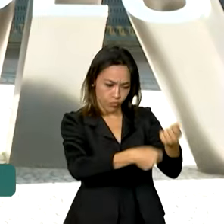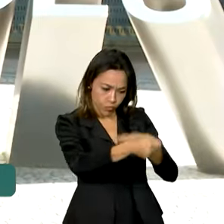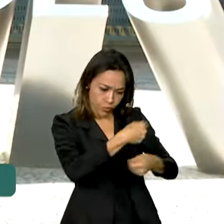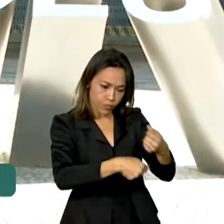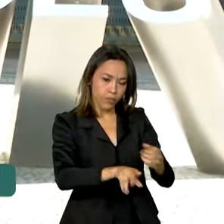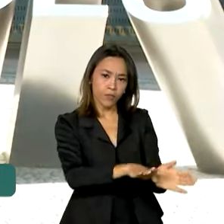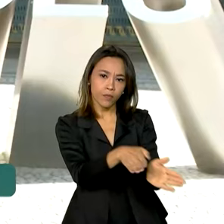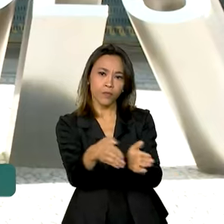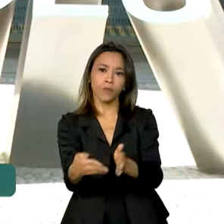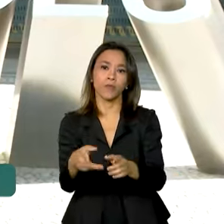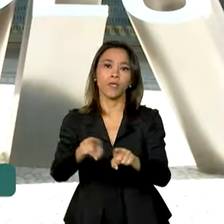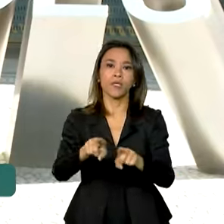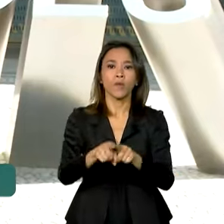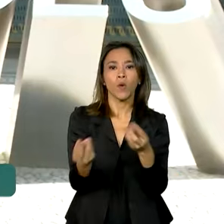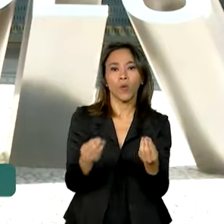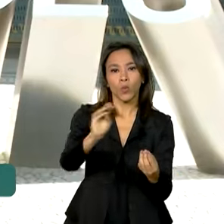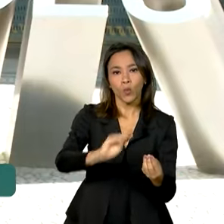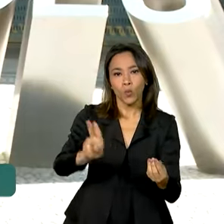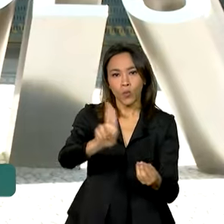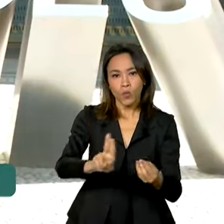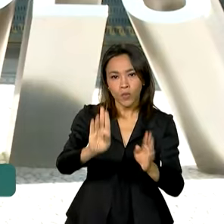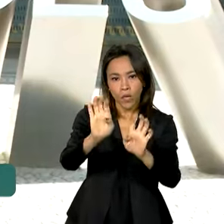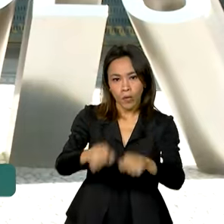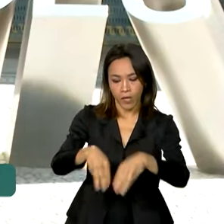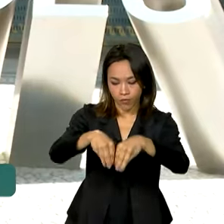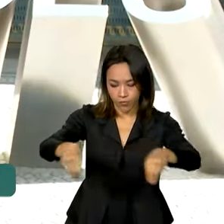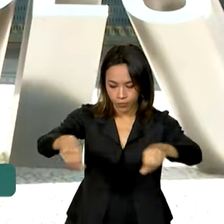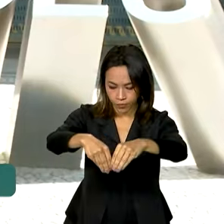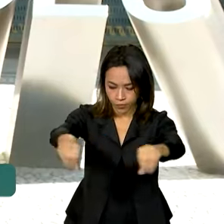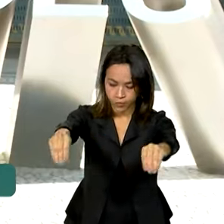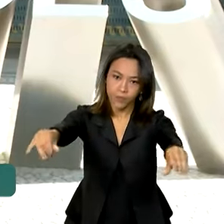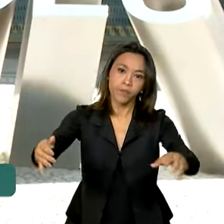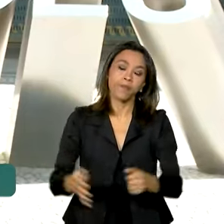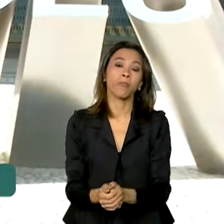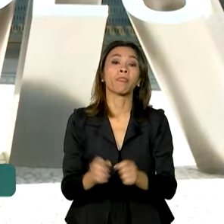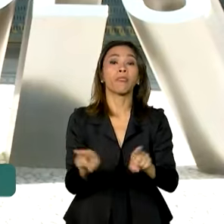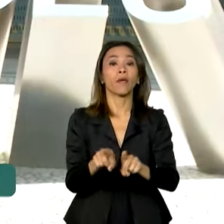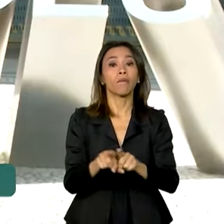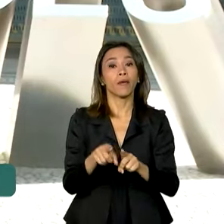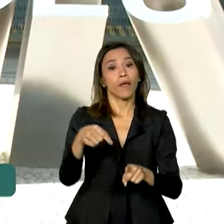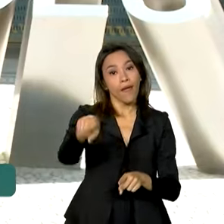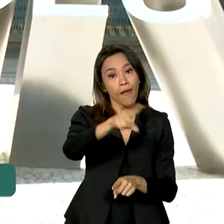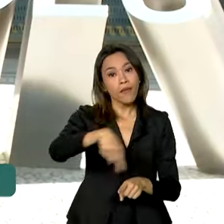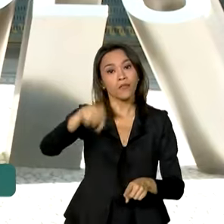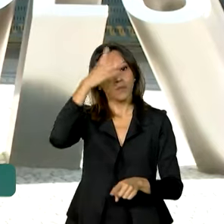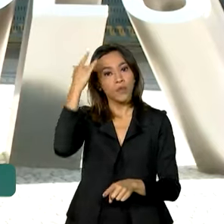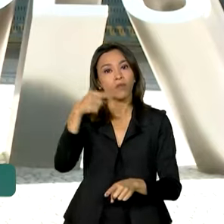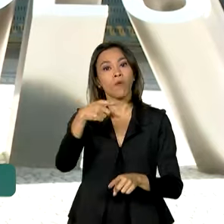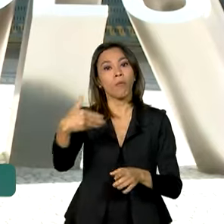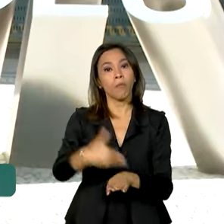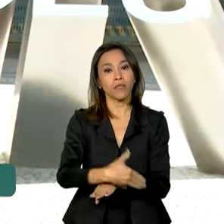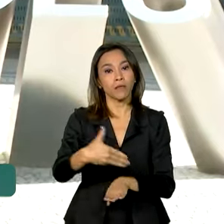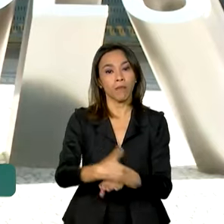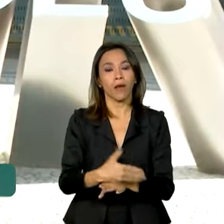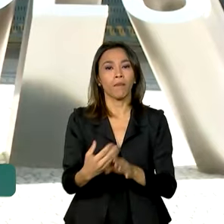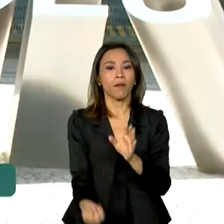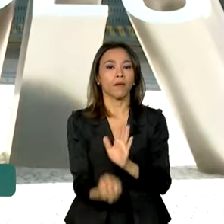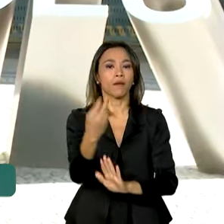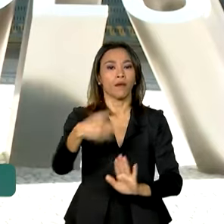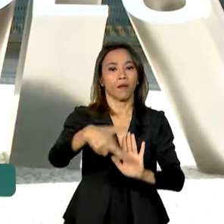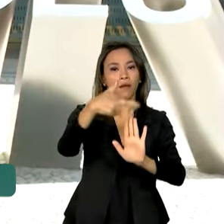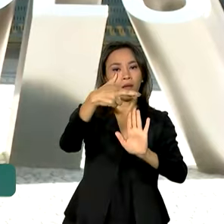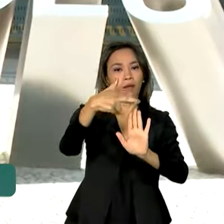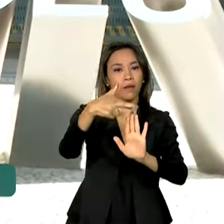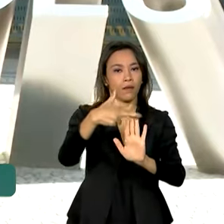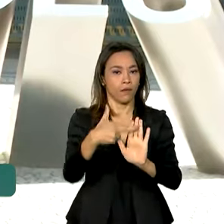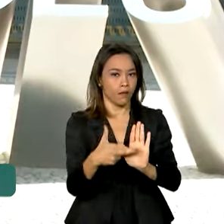cadeias produtivas. Além disso, essas novas lideranças também vão participar da elaboração de protocolo para a